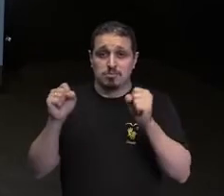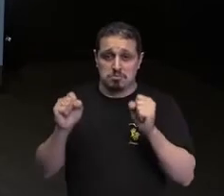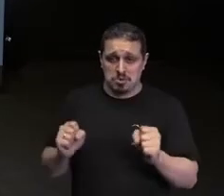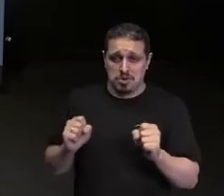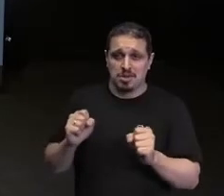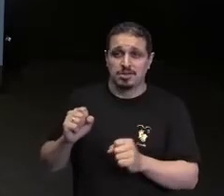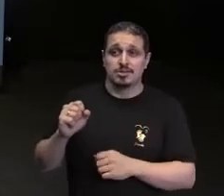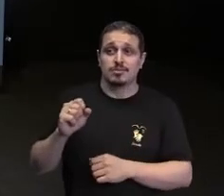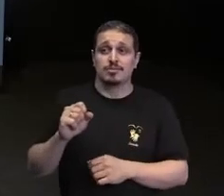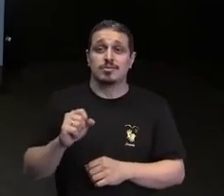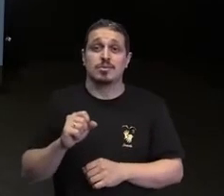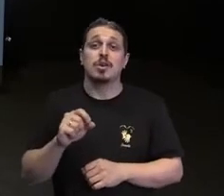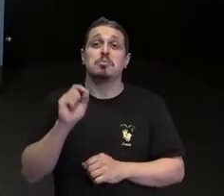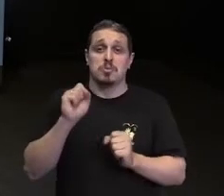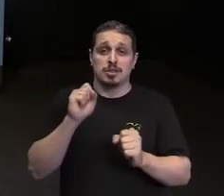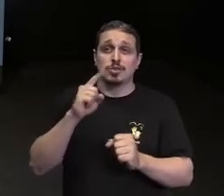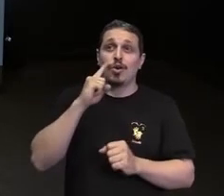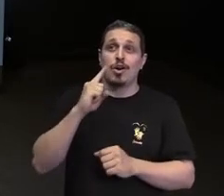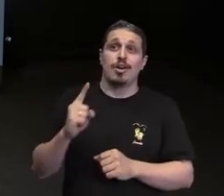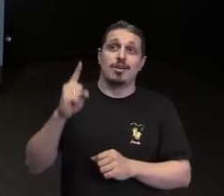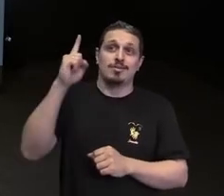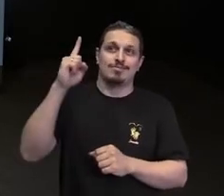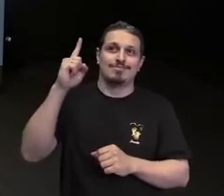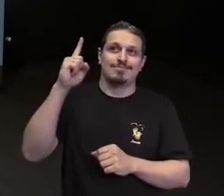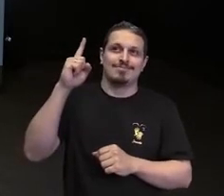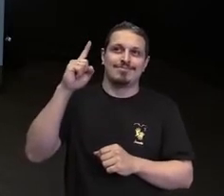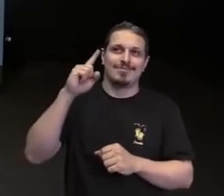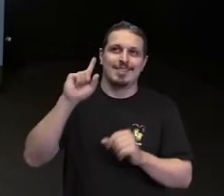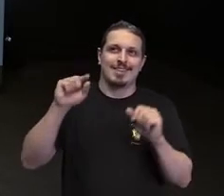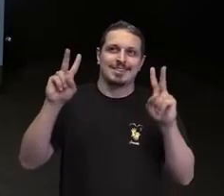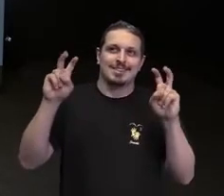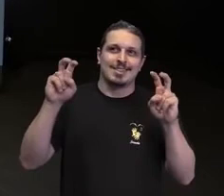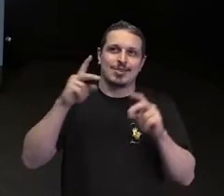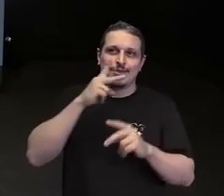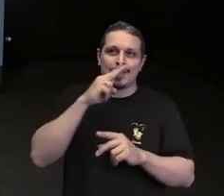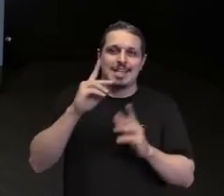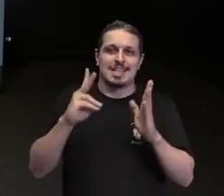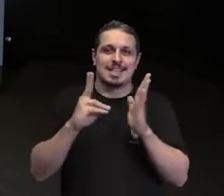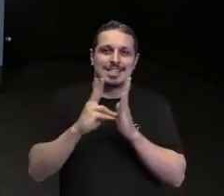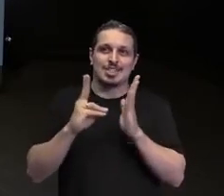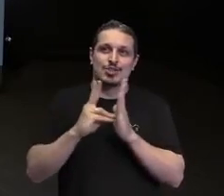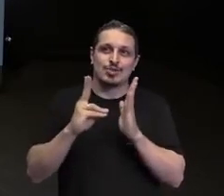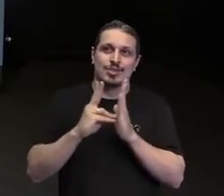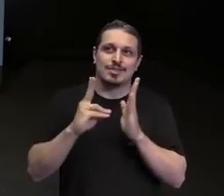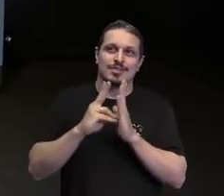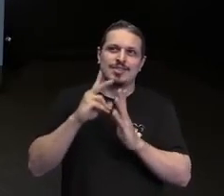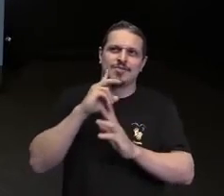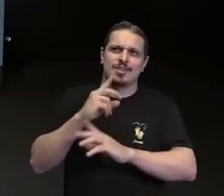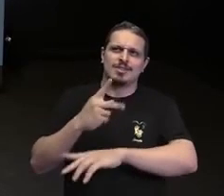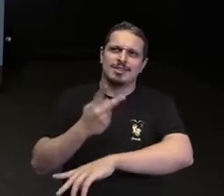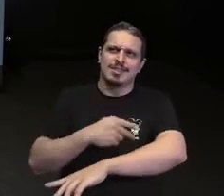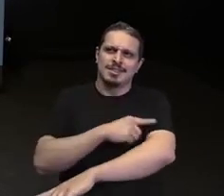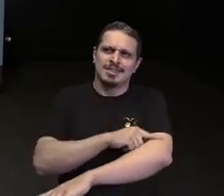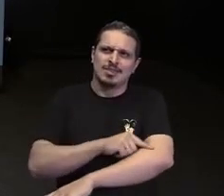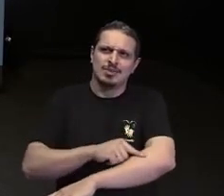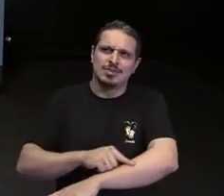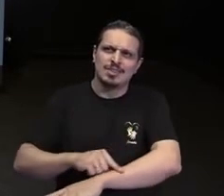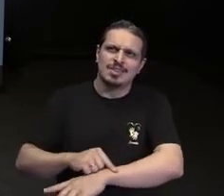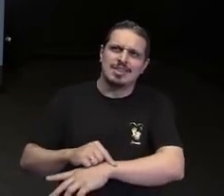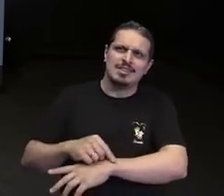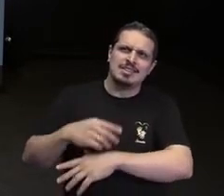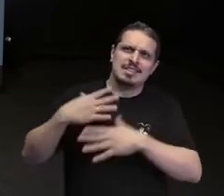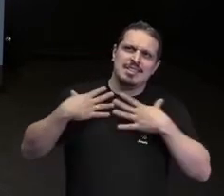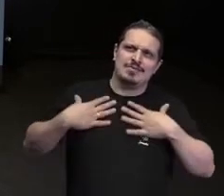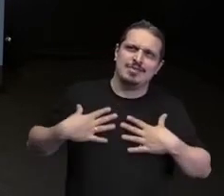também sofre preconceito nos hospitais, nos serviços de saúde, nas escolas e nos ambientes que ela frequenta. Nessa imagem, uma